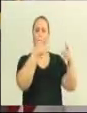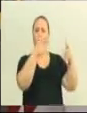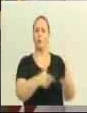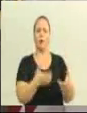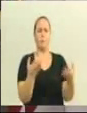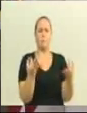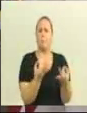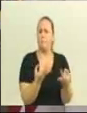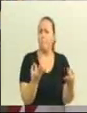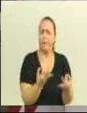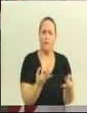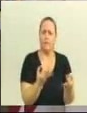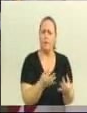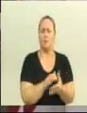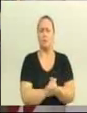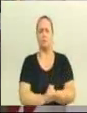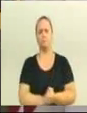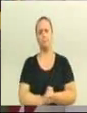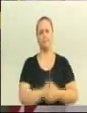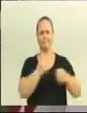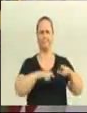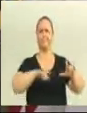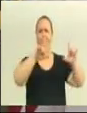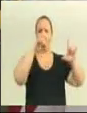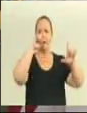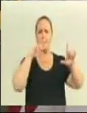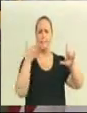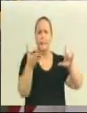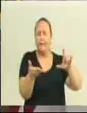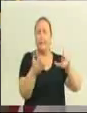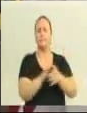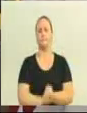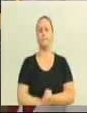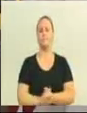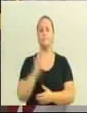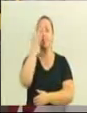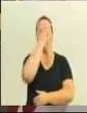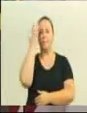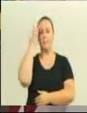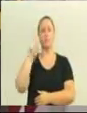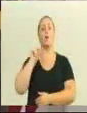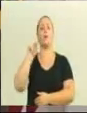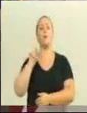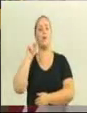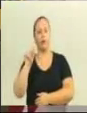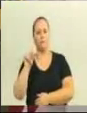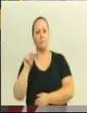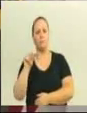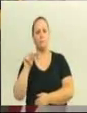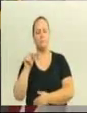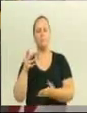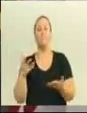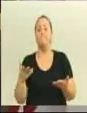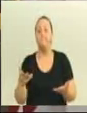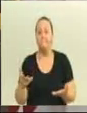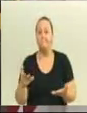é todo com placa amarela. Então, quem lá mora não usufrutua de alguns